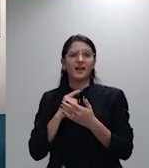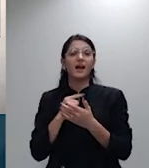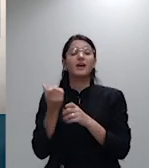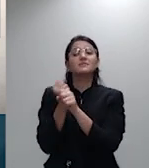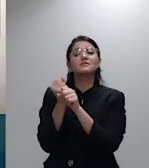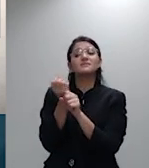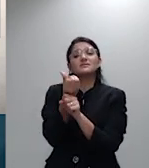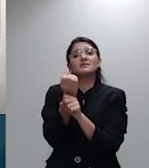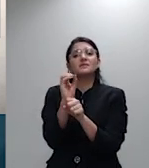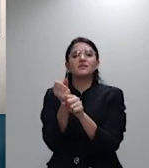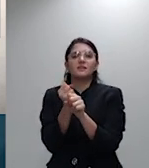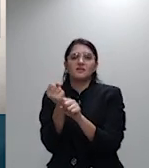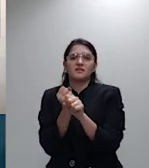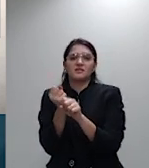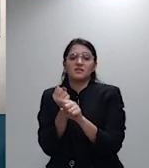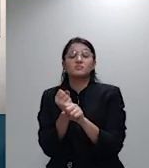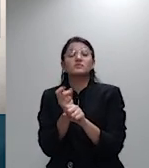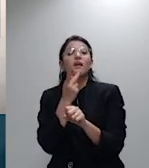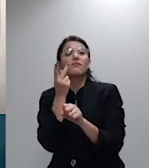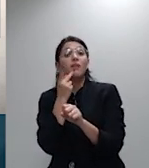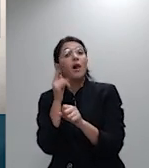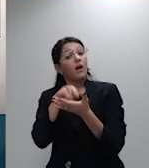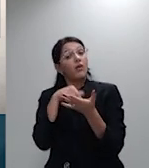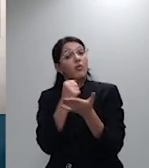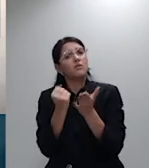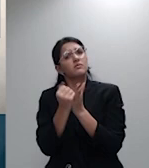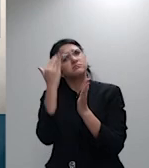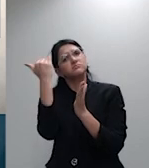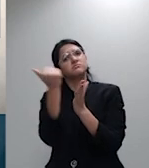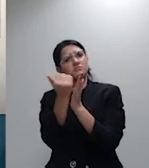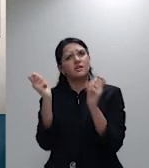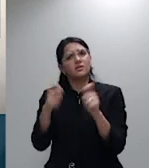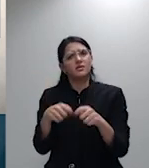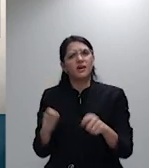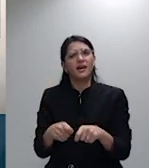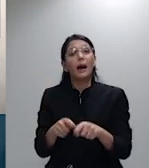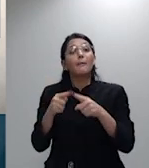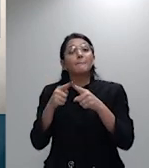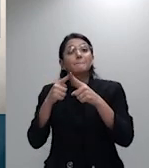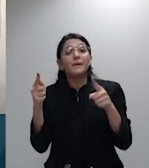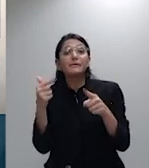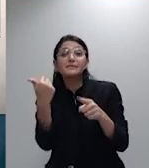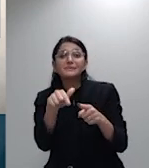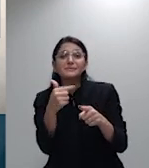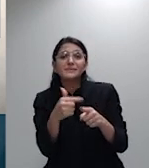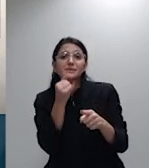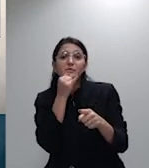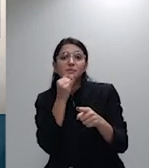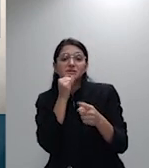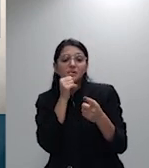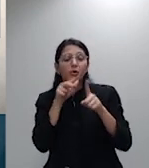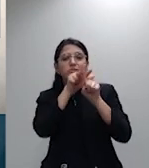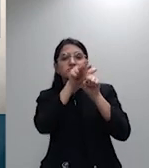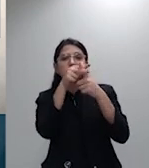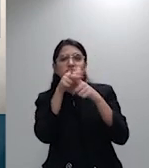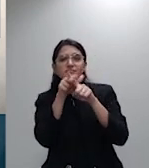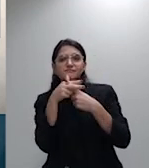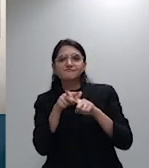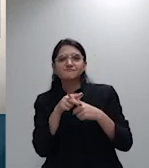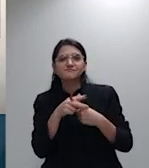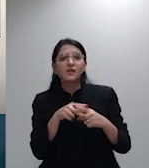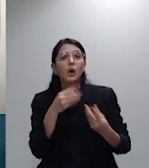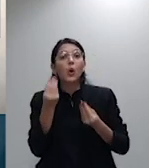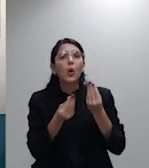válida e não há no fundo a análise da razoabilidade desses reajustes a questão é existe uma diferença